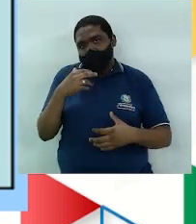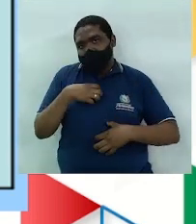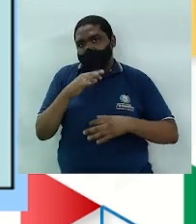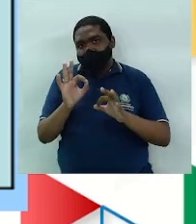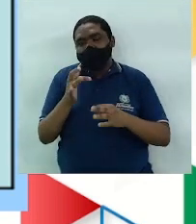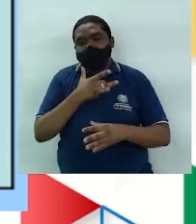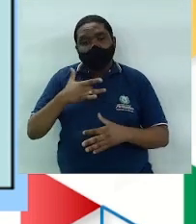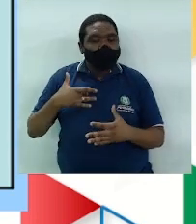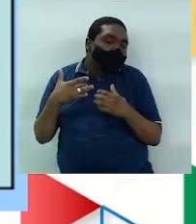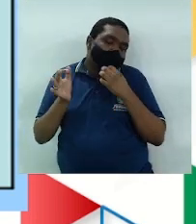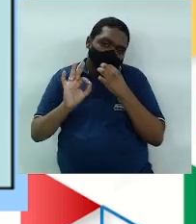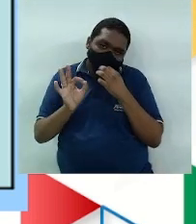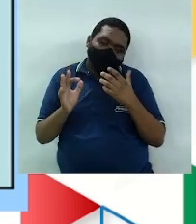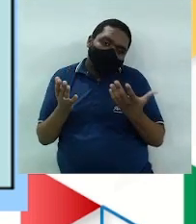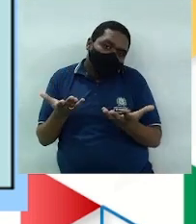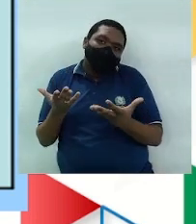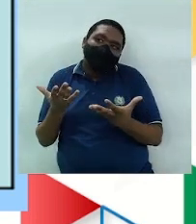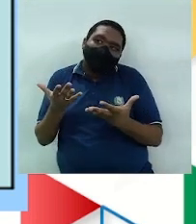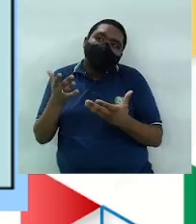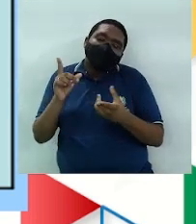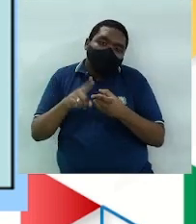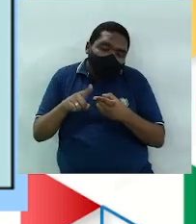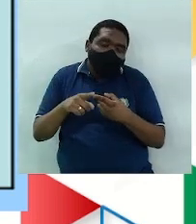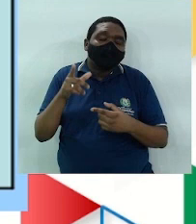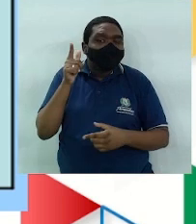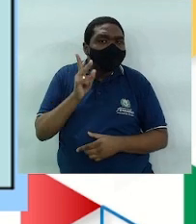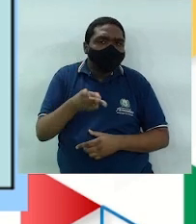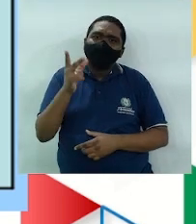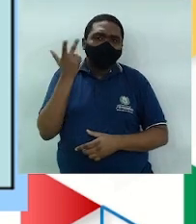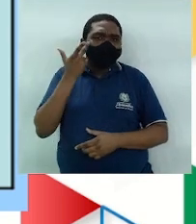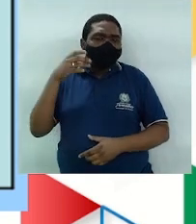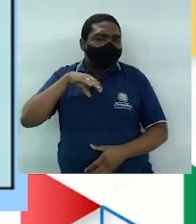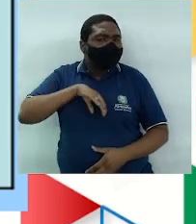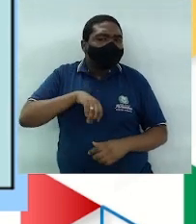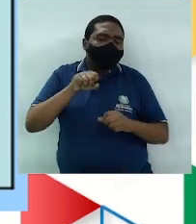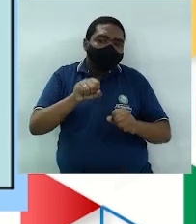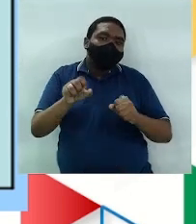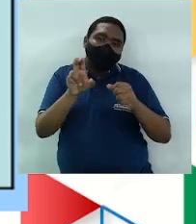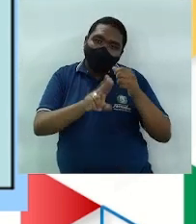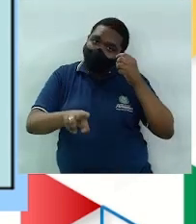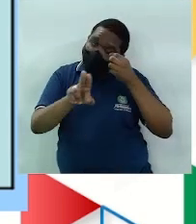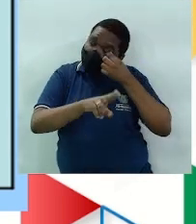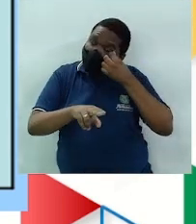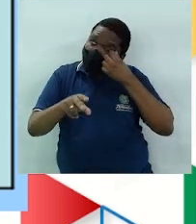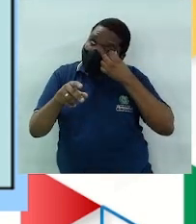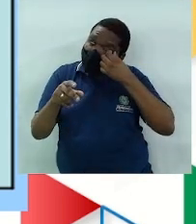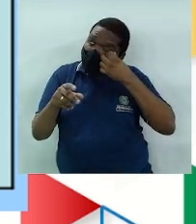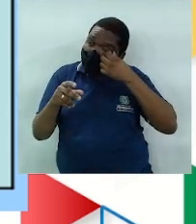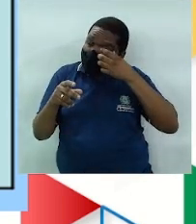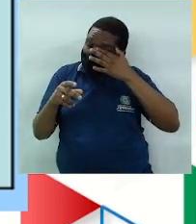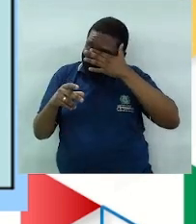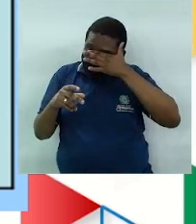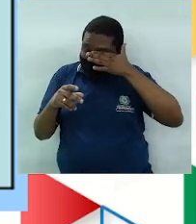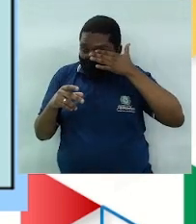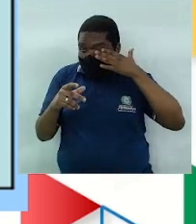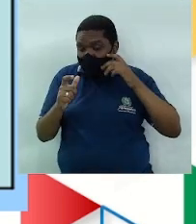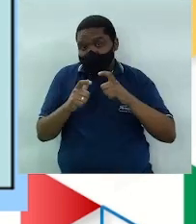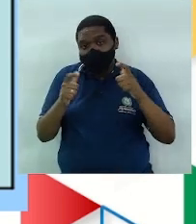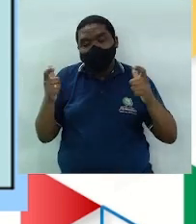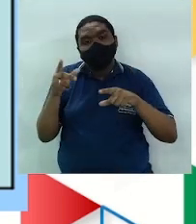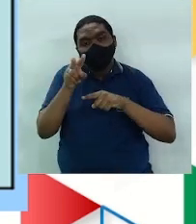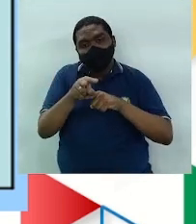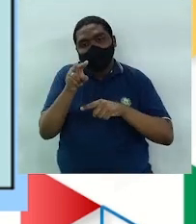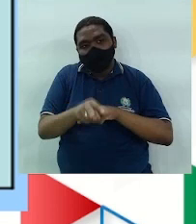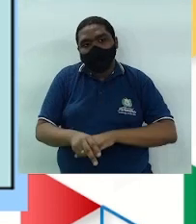faz mal à saúde e nem interfere no ciclo menstrual. Pode ser usado como espermicida, aumentando a proteção.